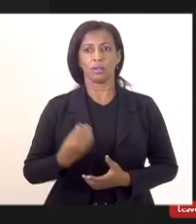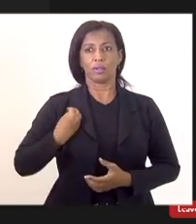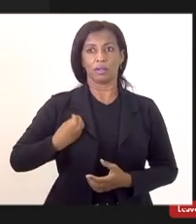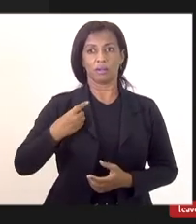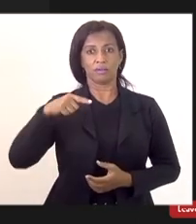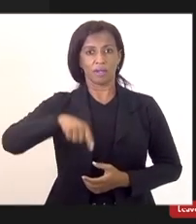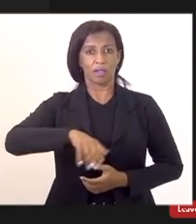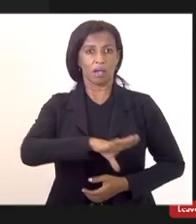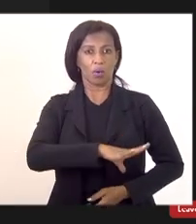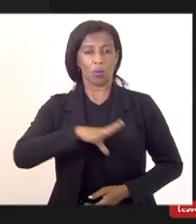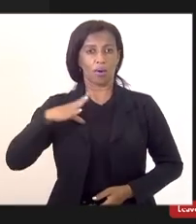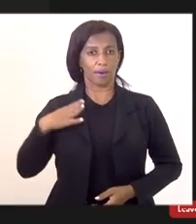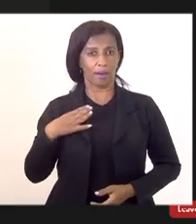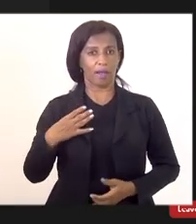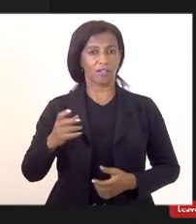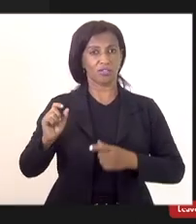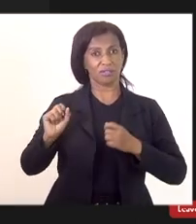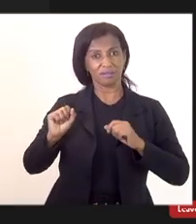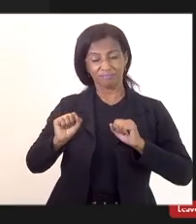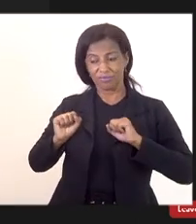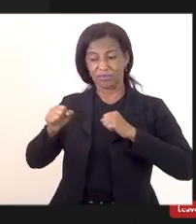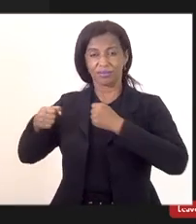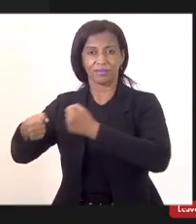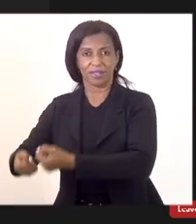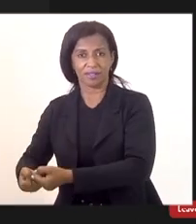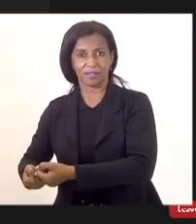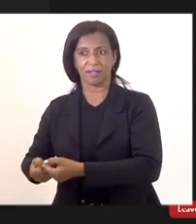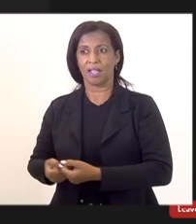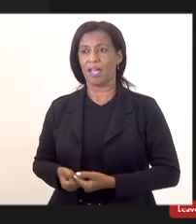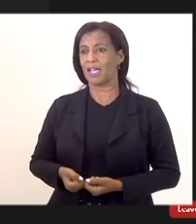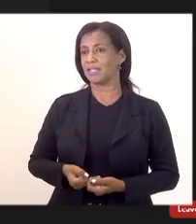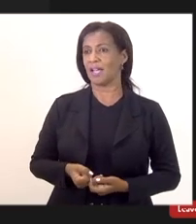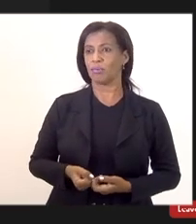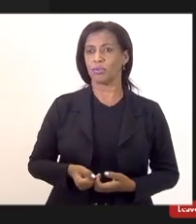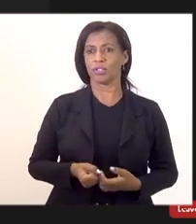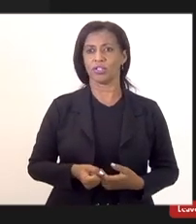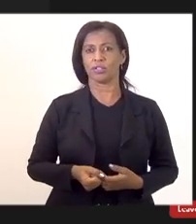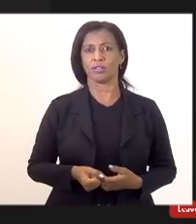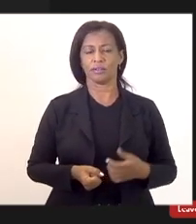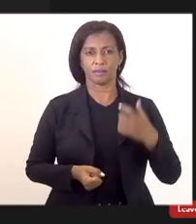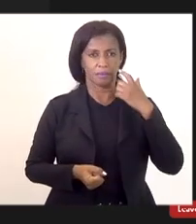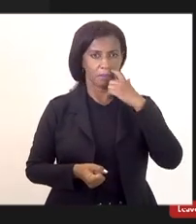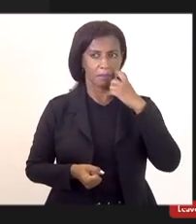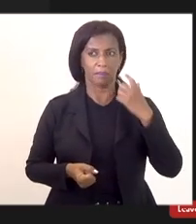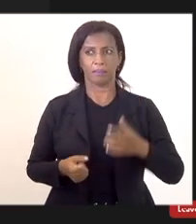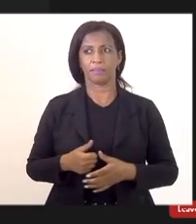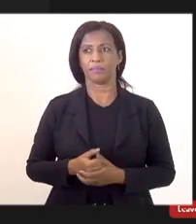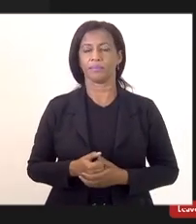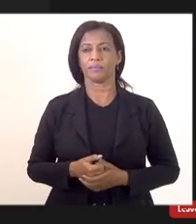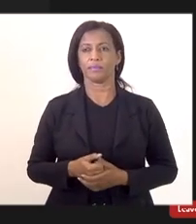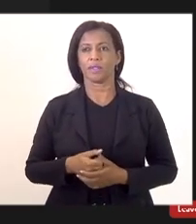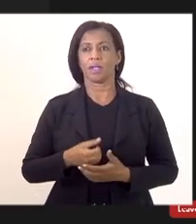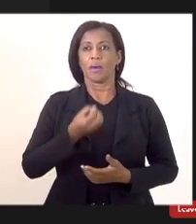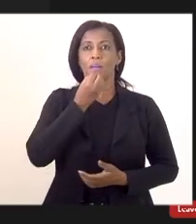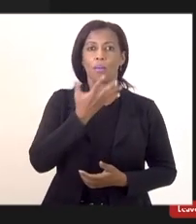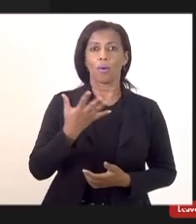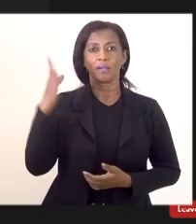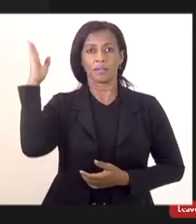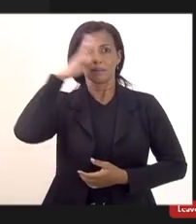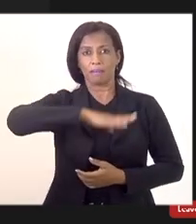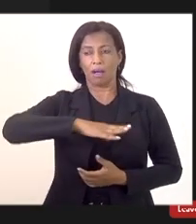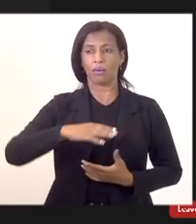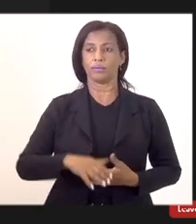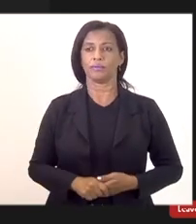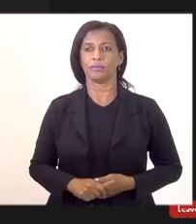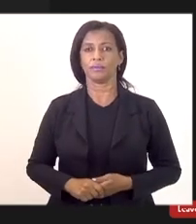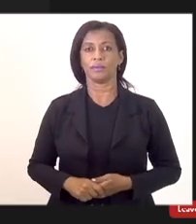a coragem, realmente, de enfrentar e, por fronte, enfrentar. Existem todos os segmentos bons e mais profissionais.